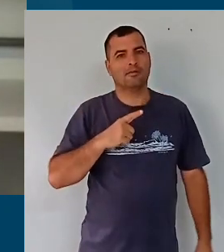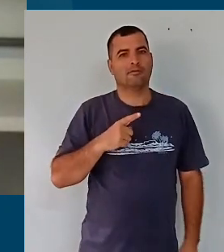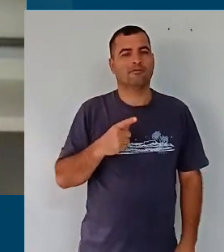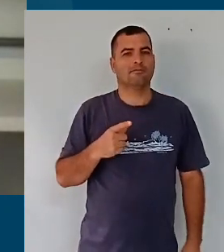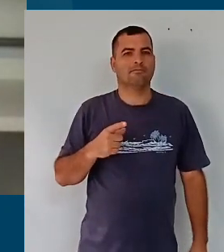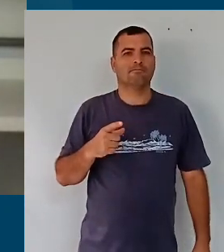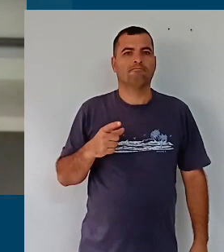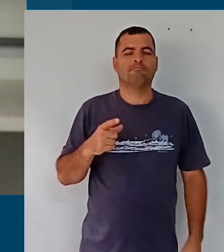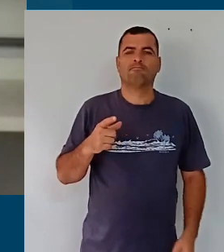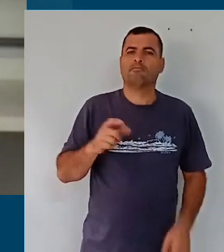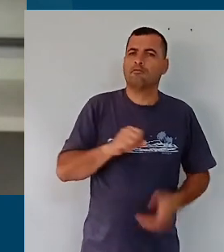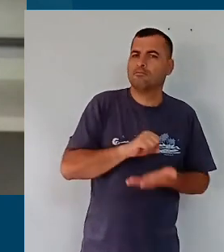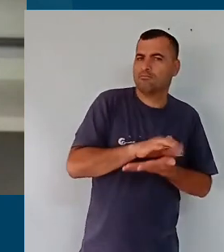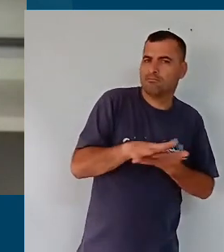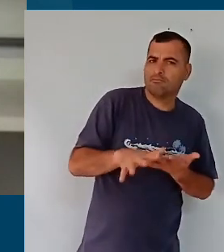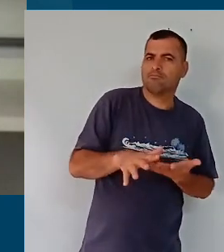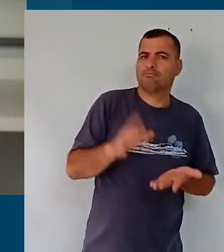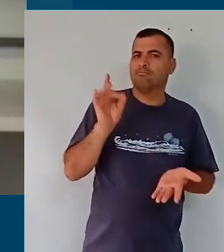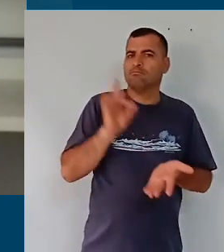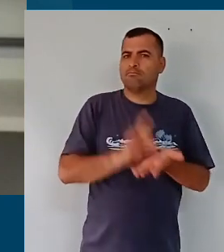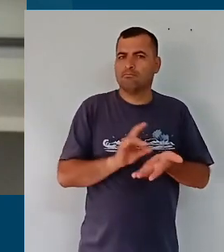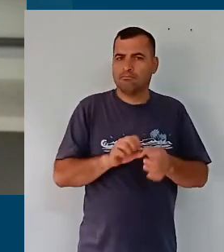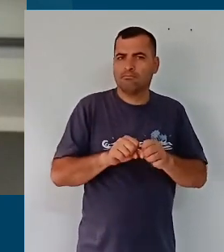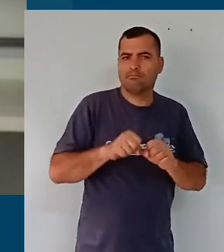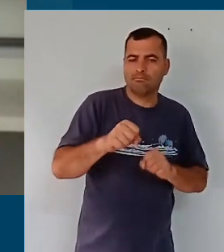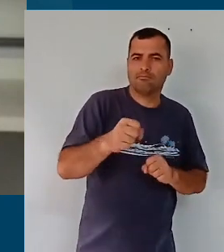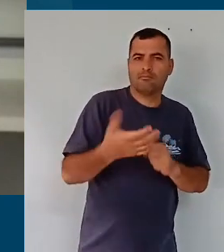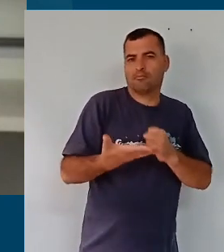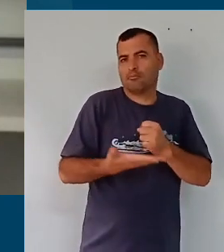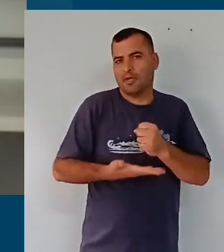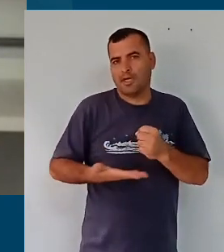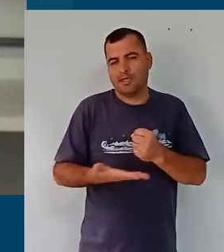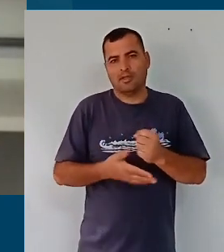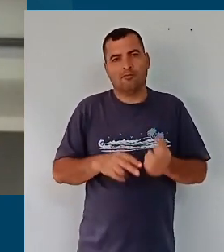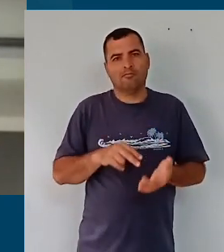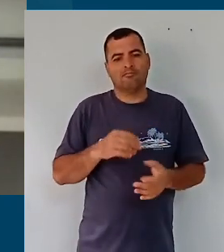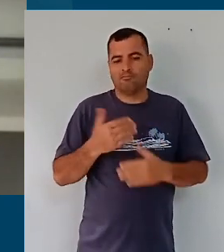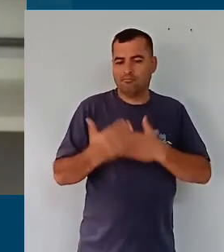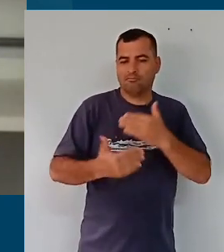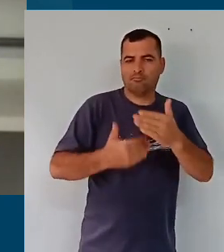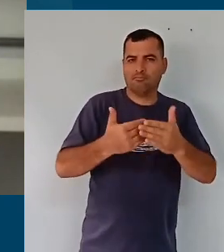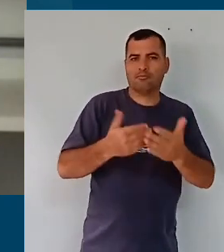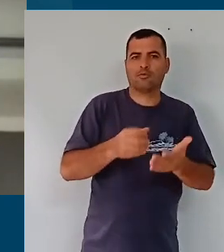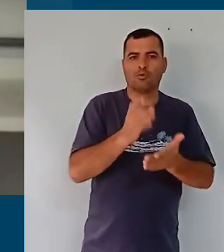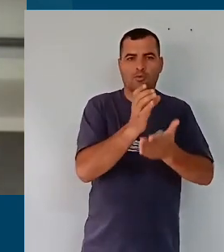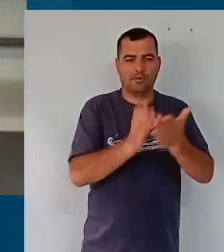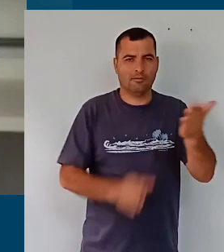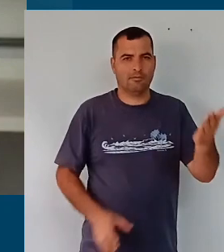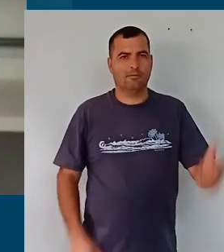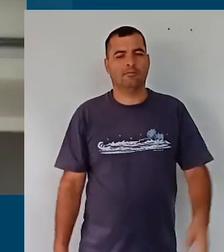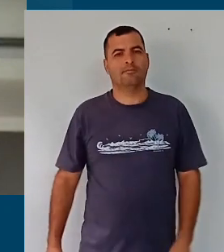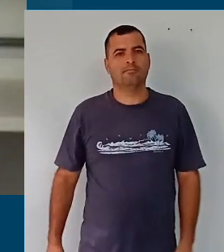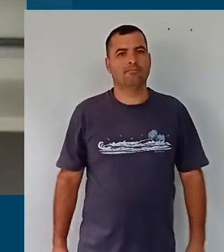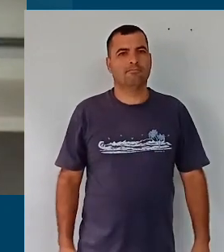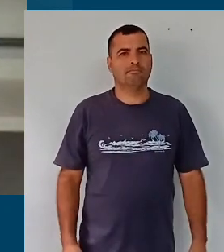alicerce como base, como inspiração à proposta curricular. Bem,